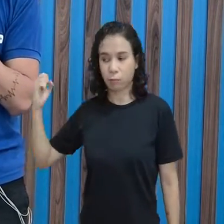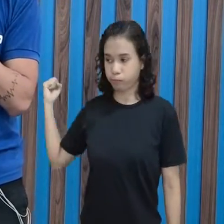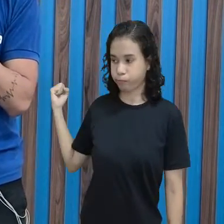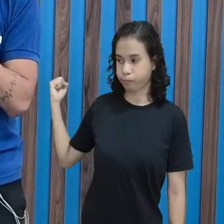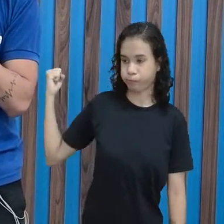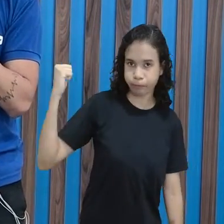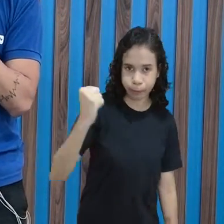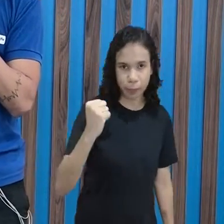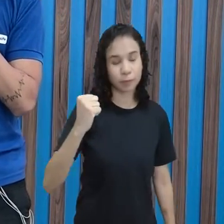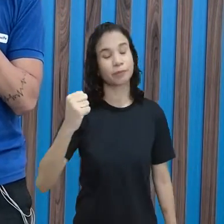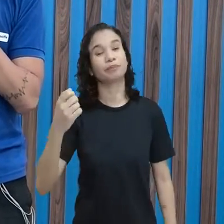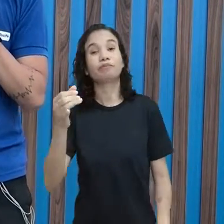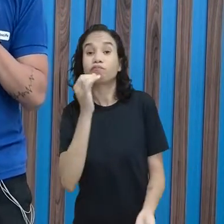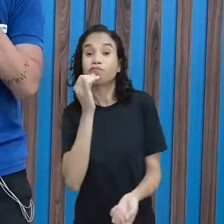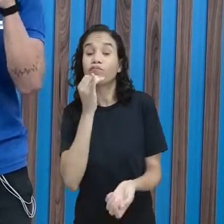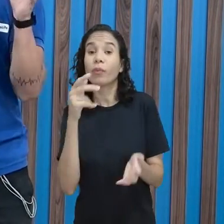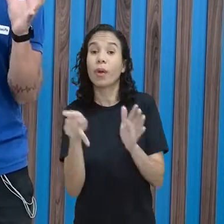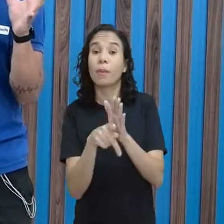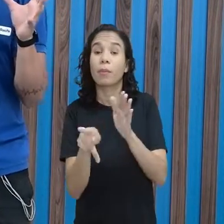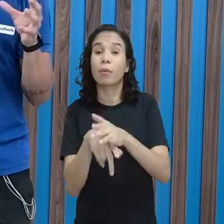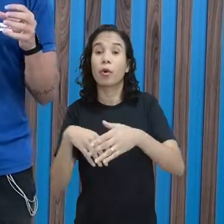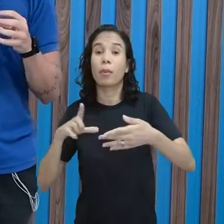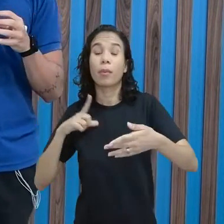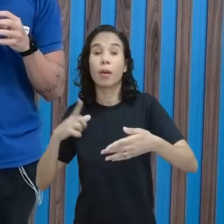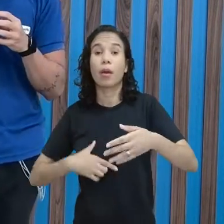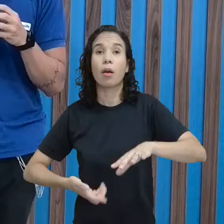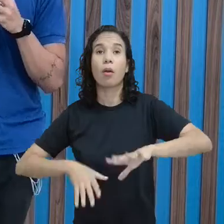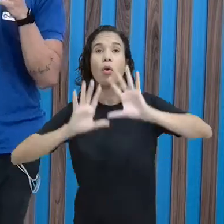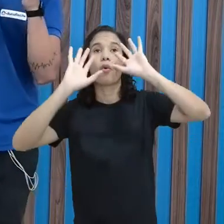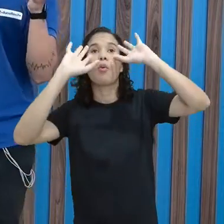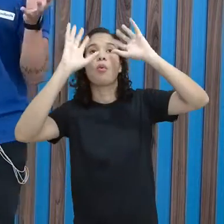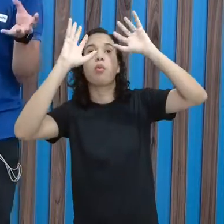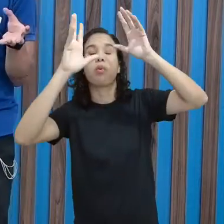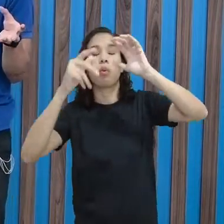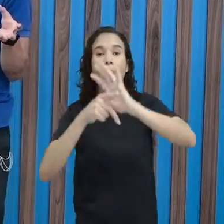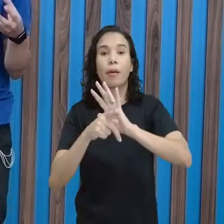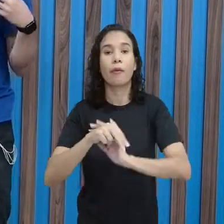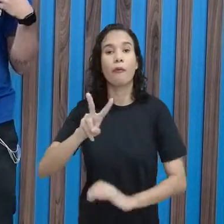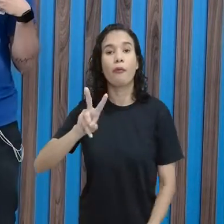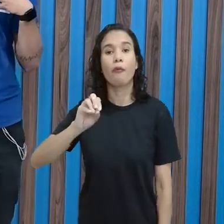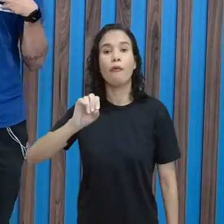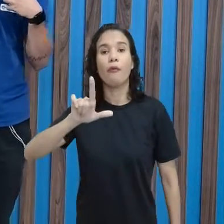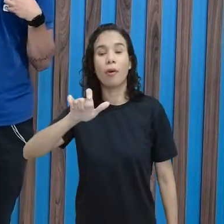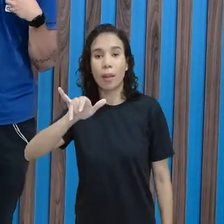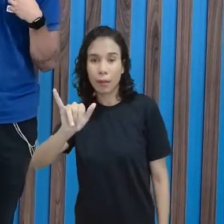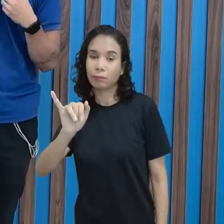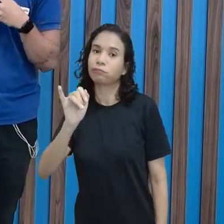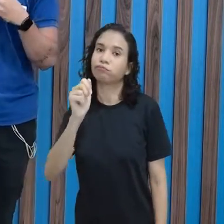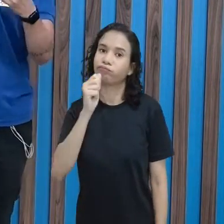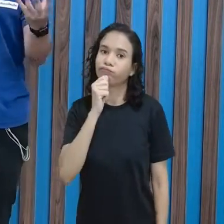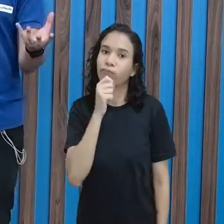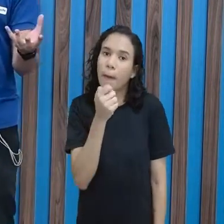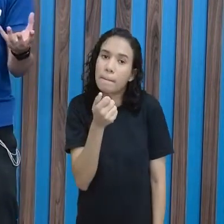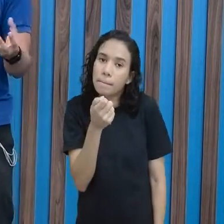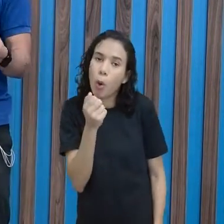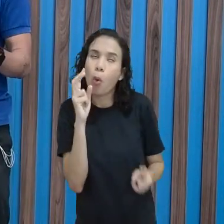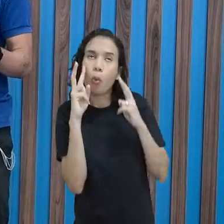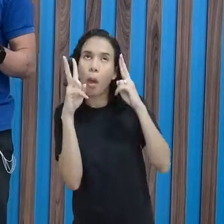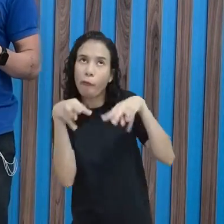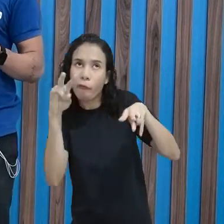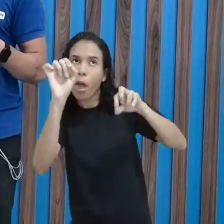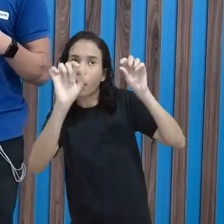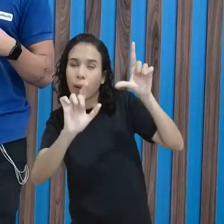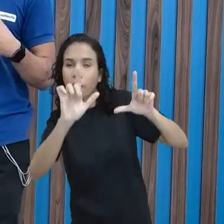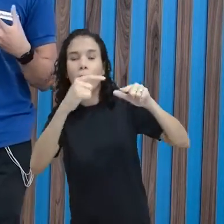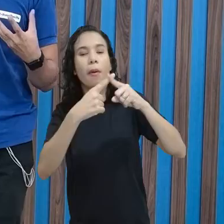que é um dos mais acessíveis, né? Que, por mais que passe pouco ainda, pelo menos na minha opinião, na TV aberta, né?